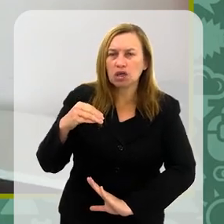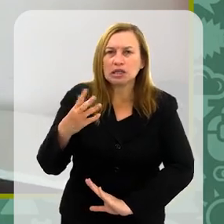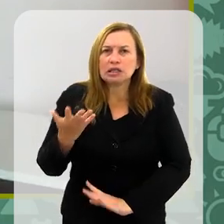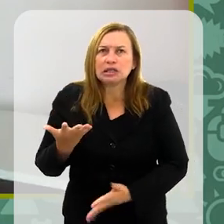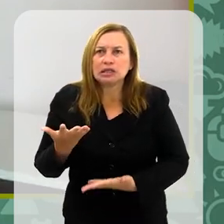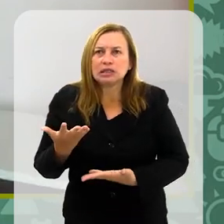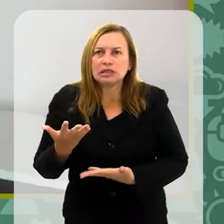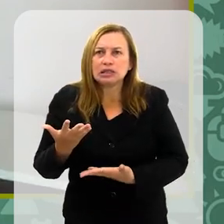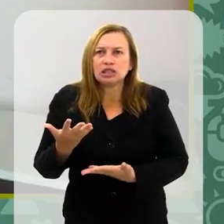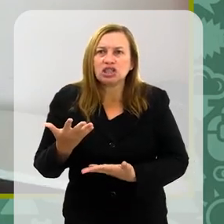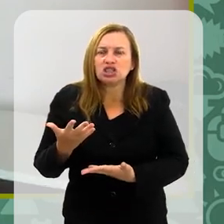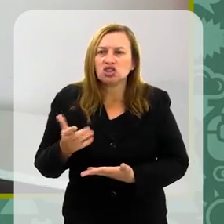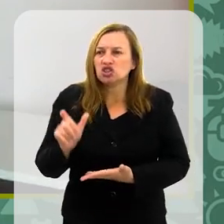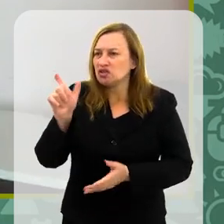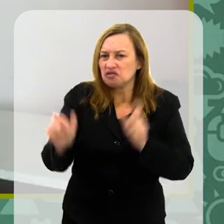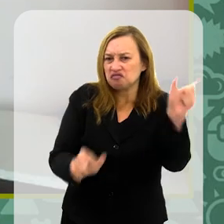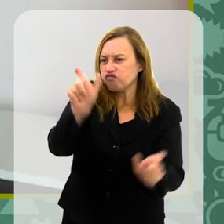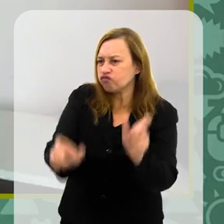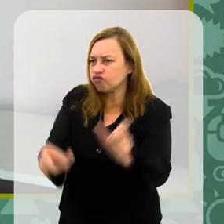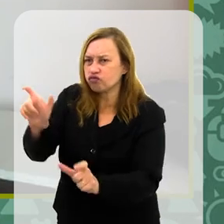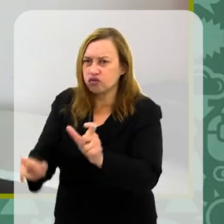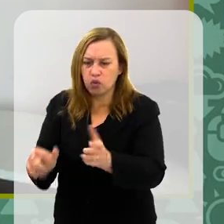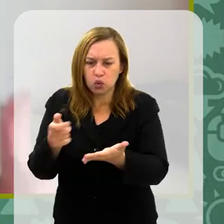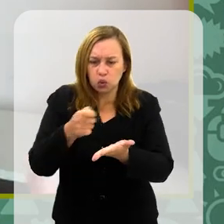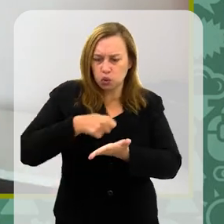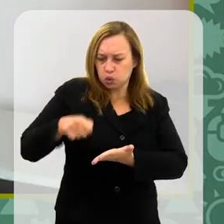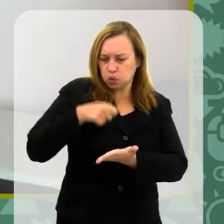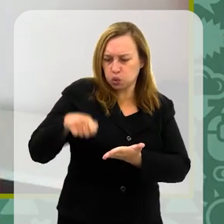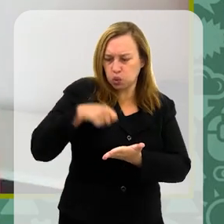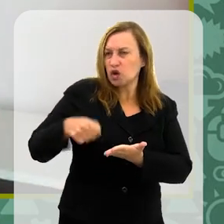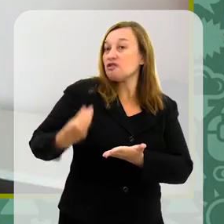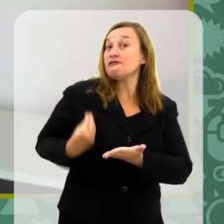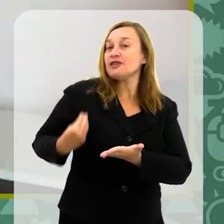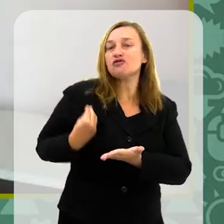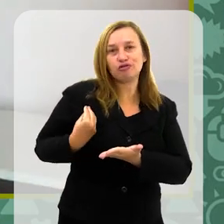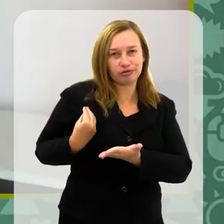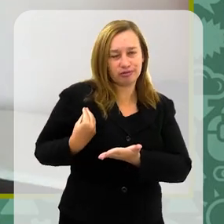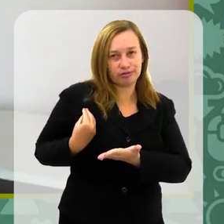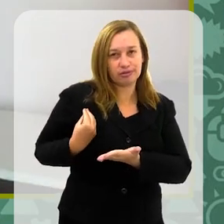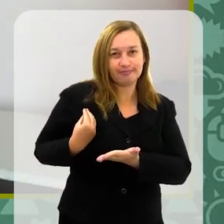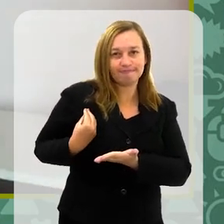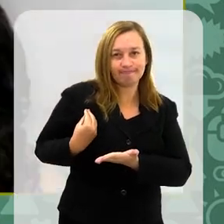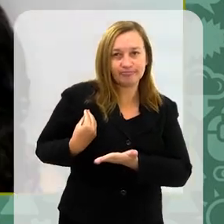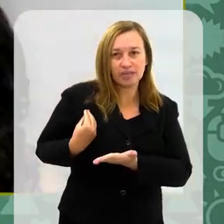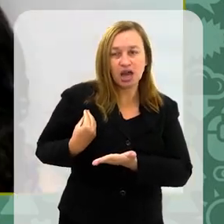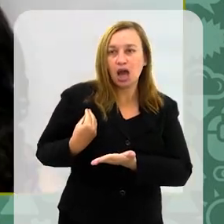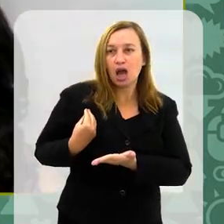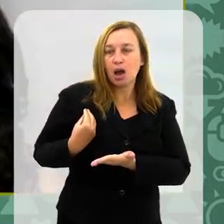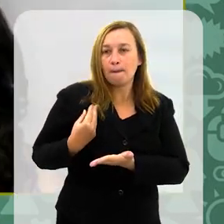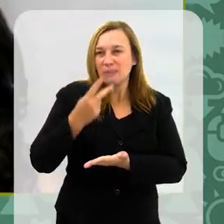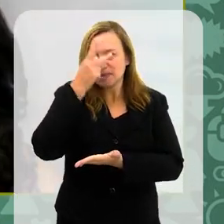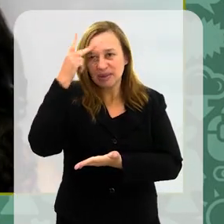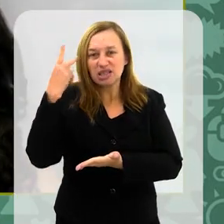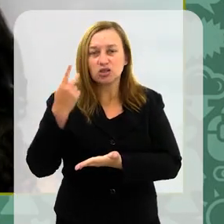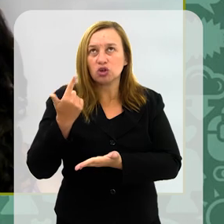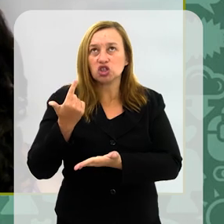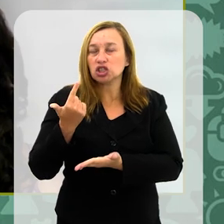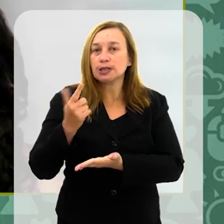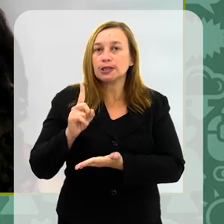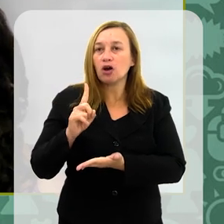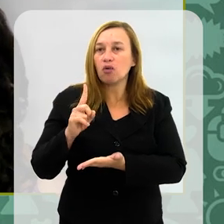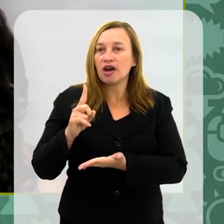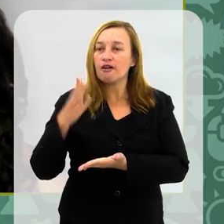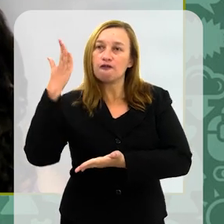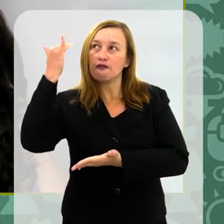idade adulta, de escritores, tipo, vivos, sabe? Pessoas vivas, pessoas que não são o norte